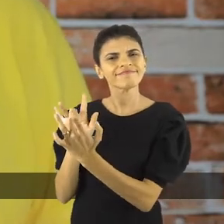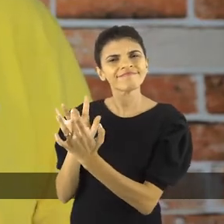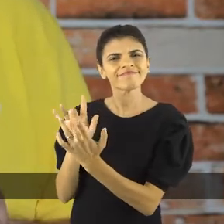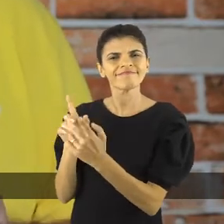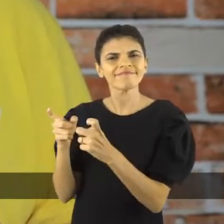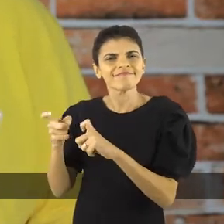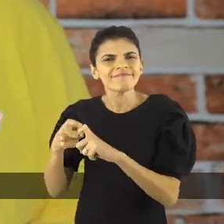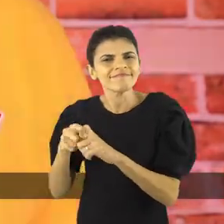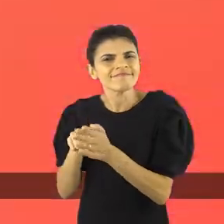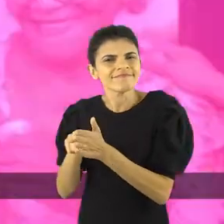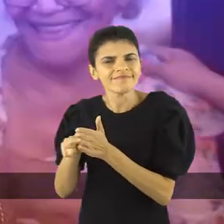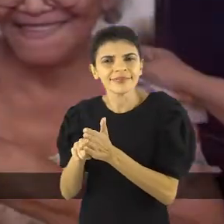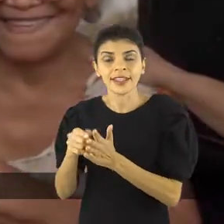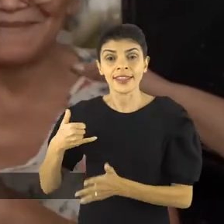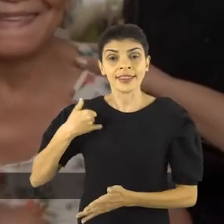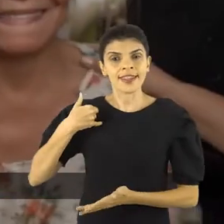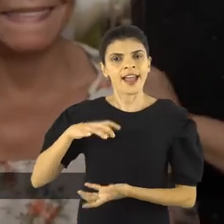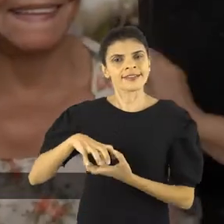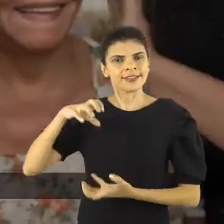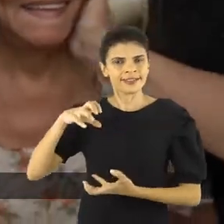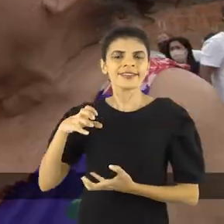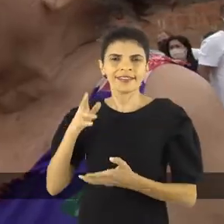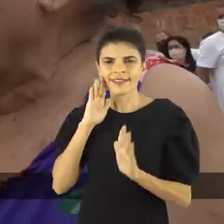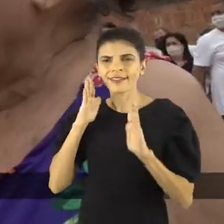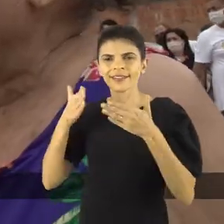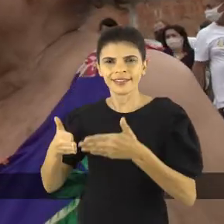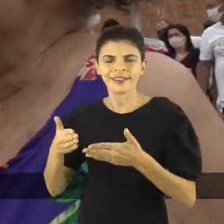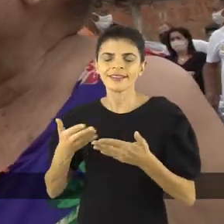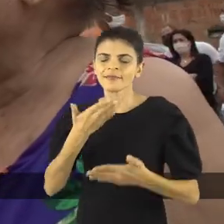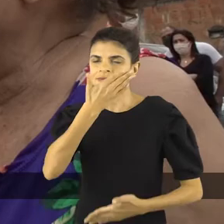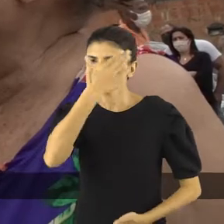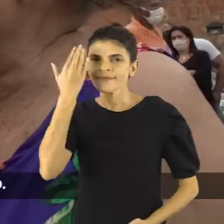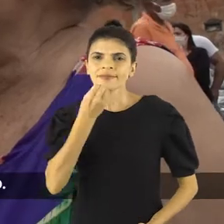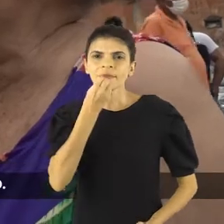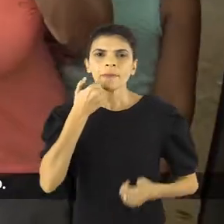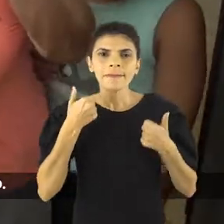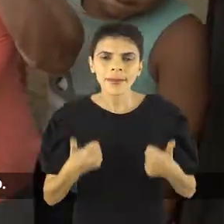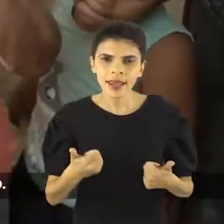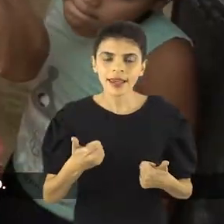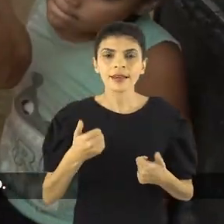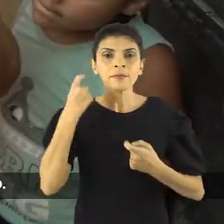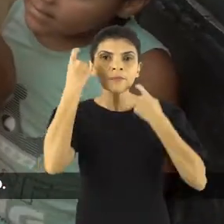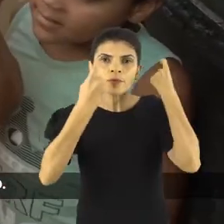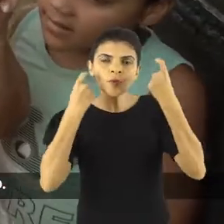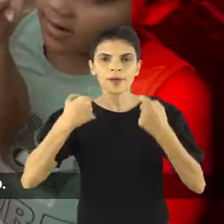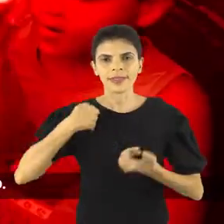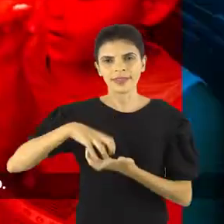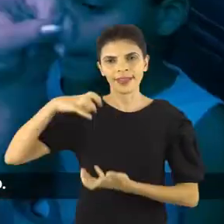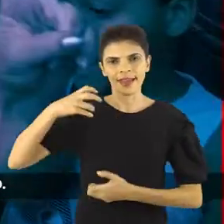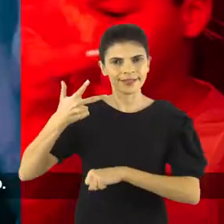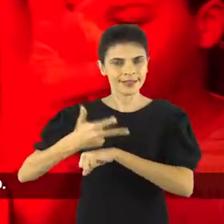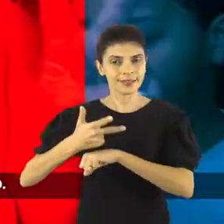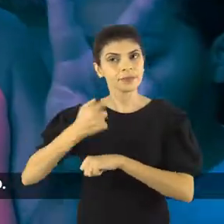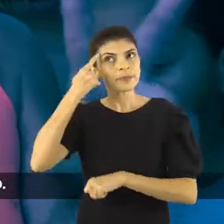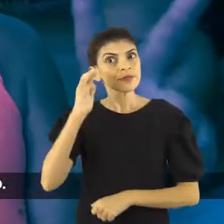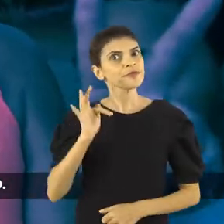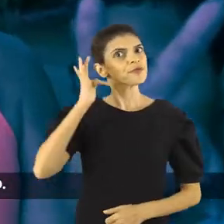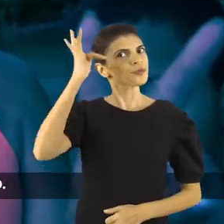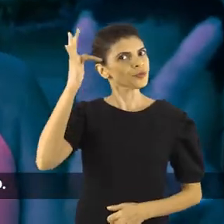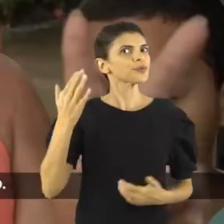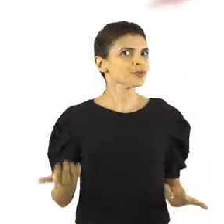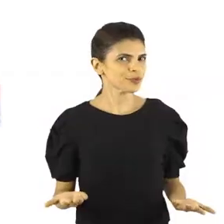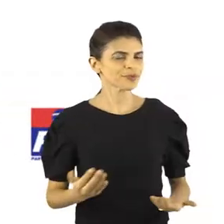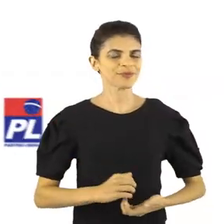idade, com especialidades voltadas ao bem-estar e à saúde do idoso. Pensar na terceira idade é pensar no nosso